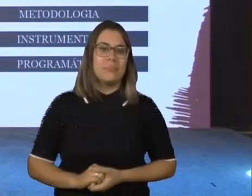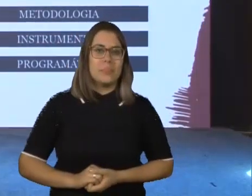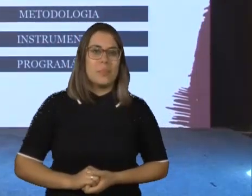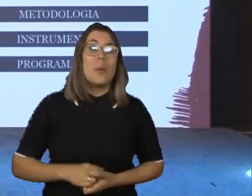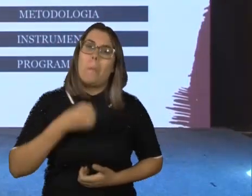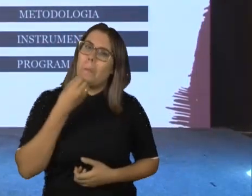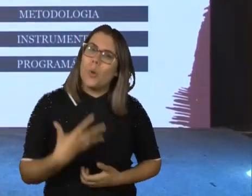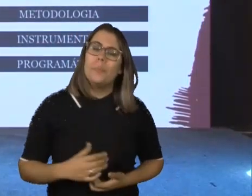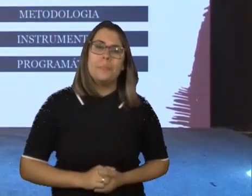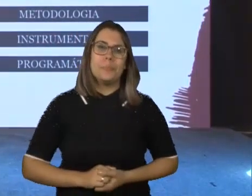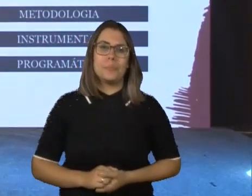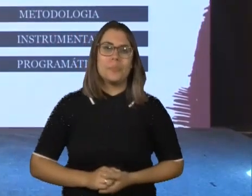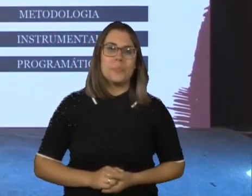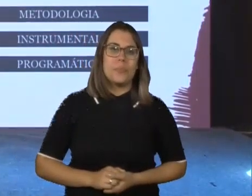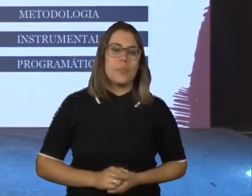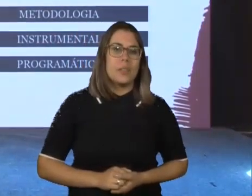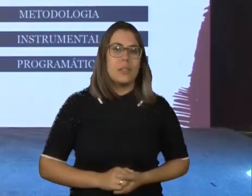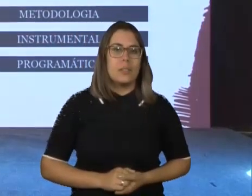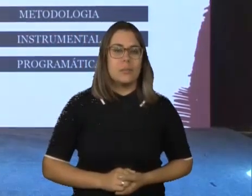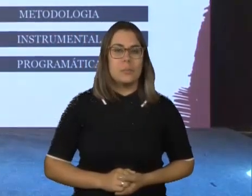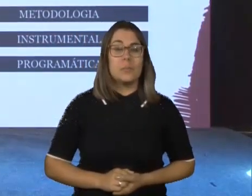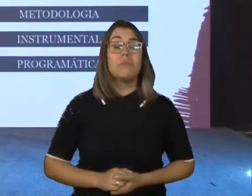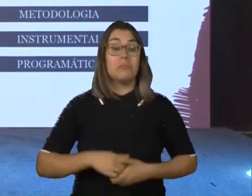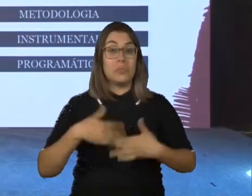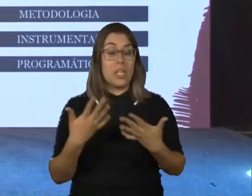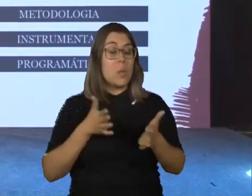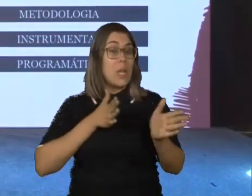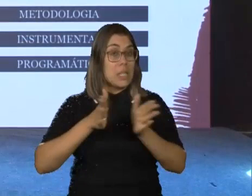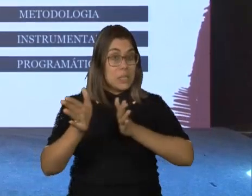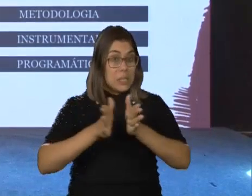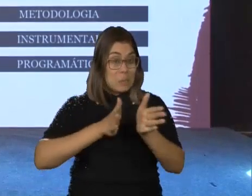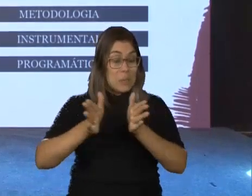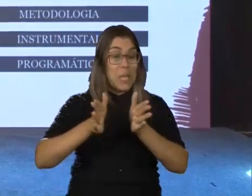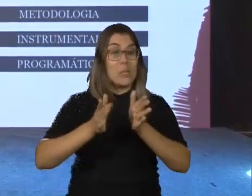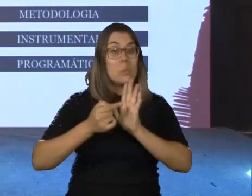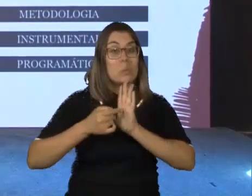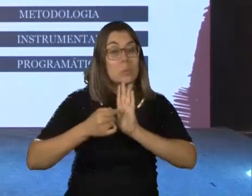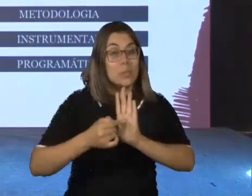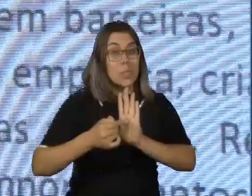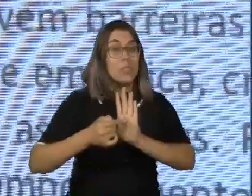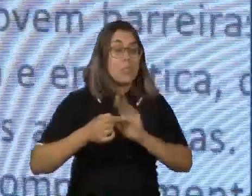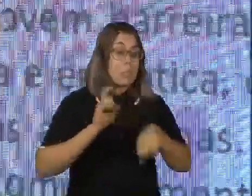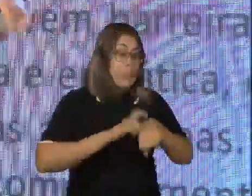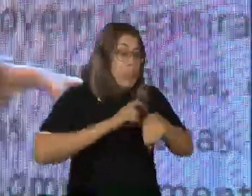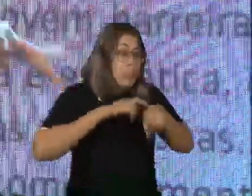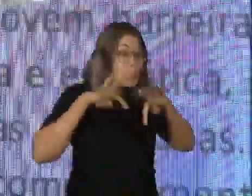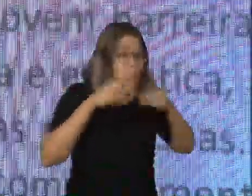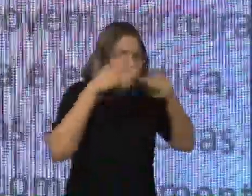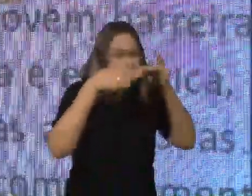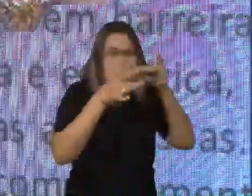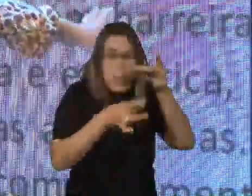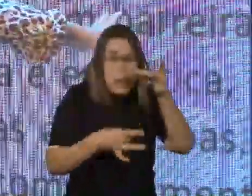Bom, aqui a gente, eu também pincelei as questões da acessibilidade, também não vou ter tempo hábil para elencar cada uma delas,